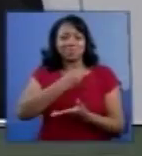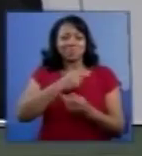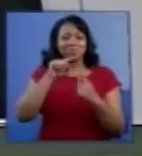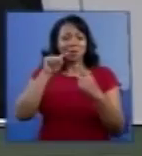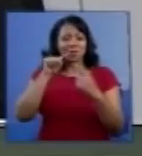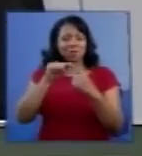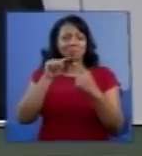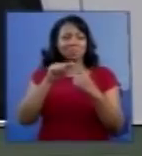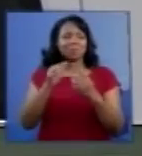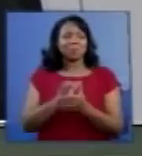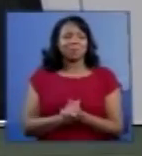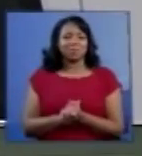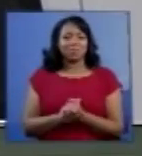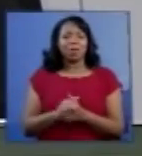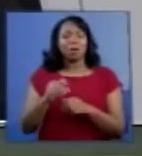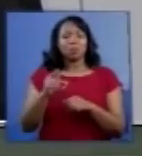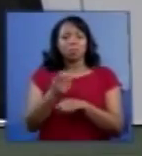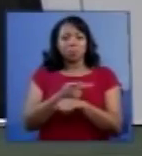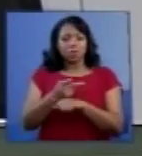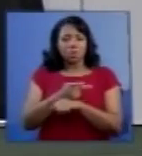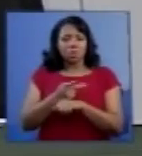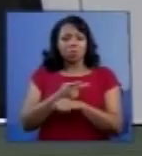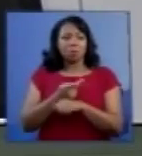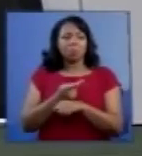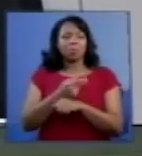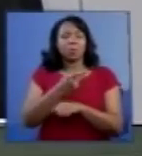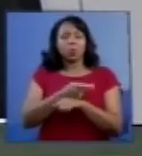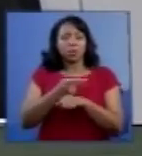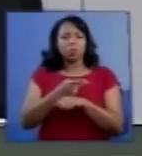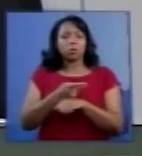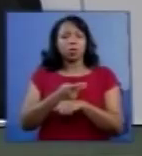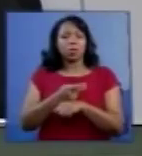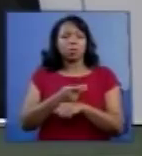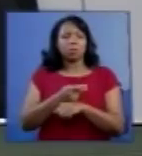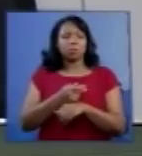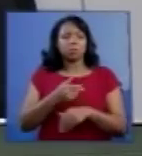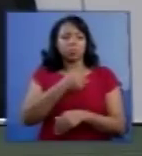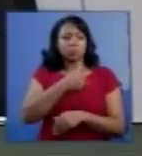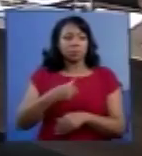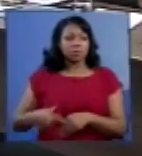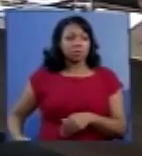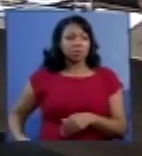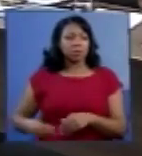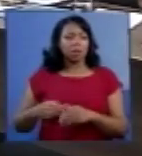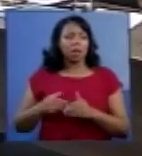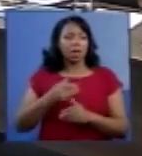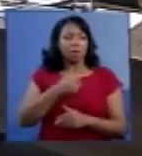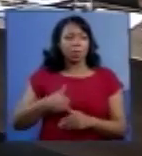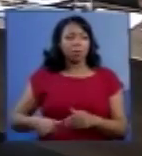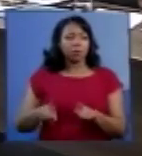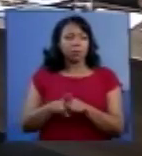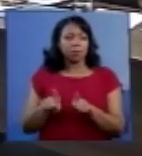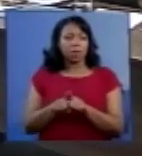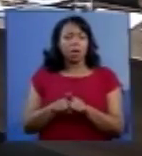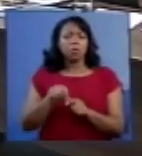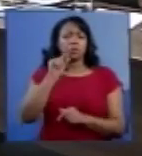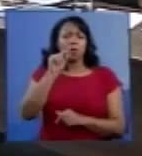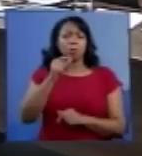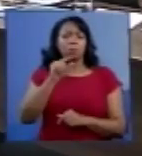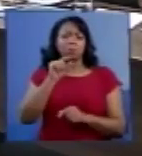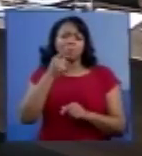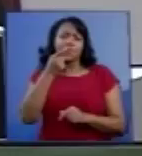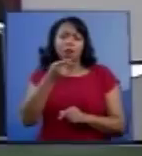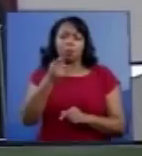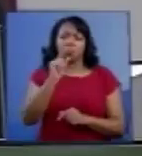ouviremos o subprocurador-geral da República alguma colocação. apenas uma pequena indagação,